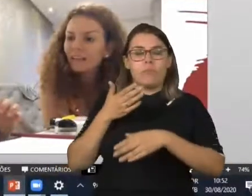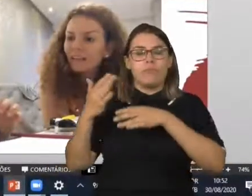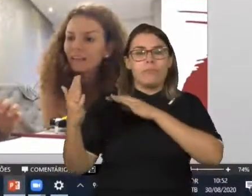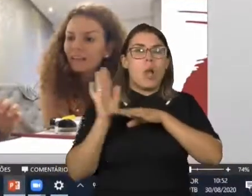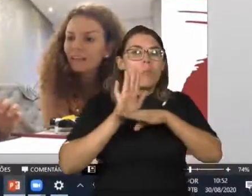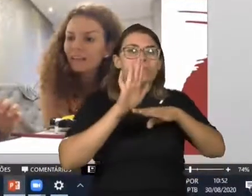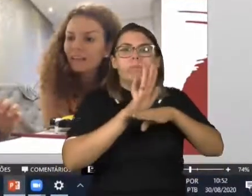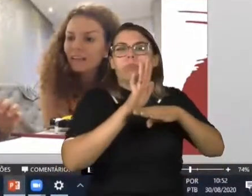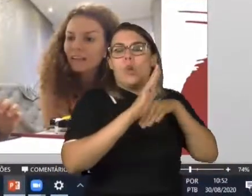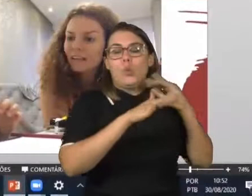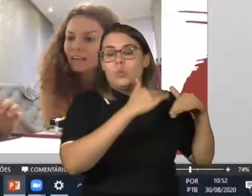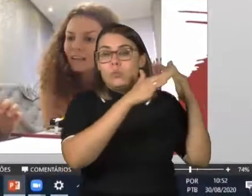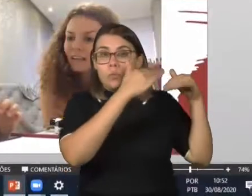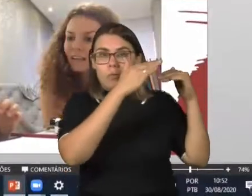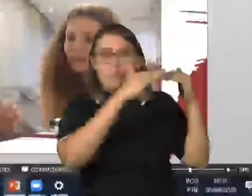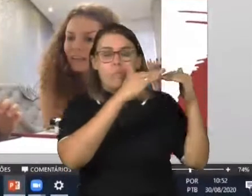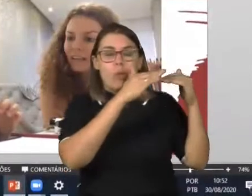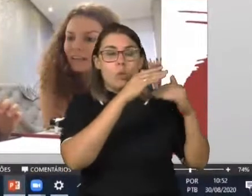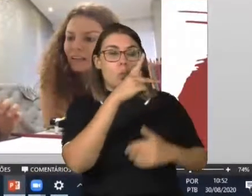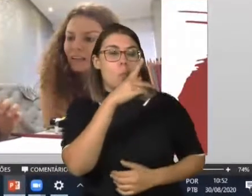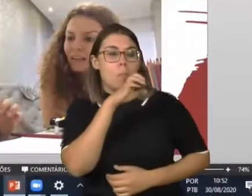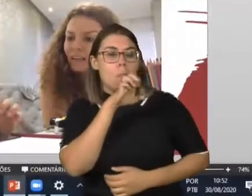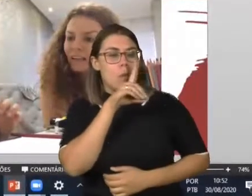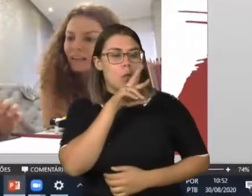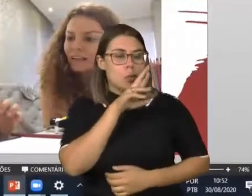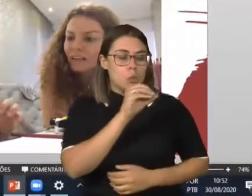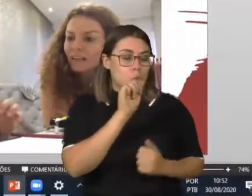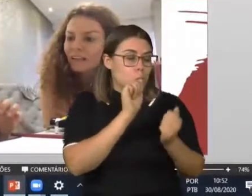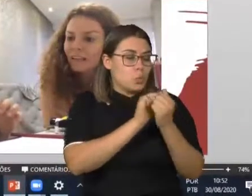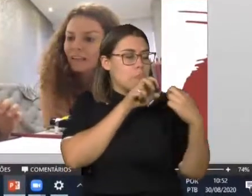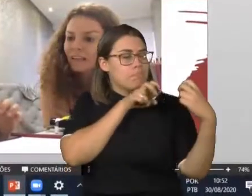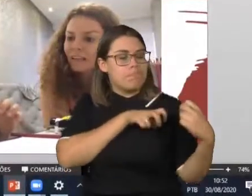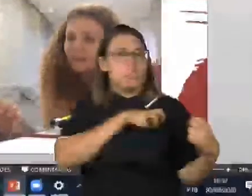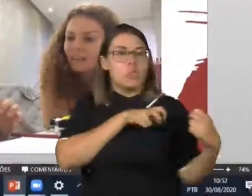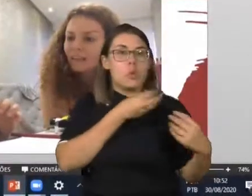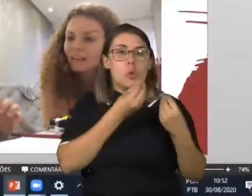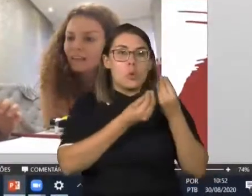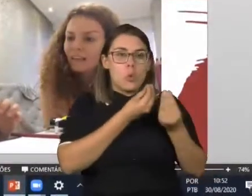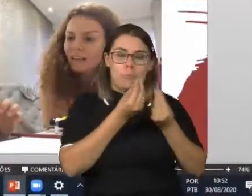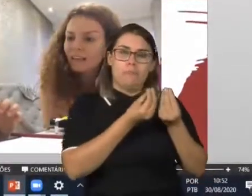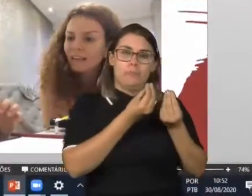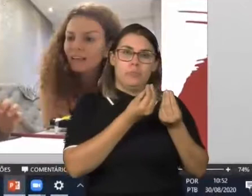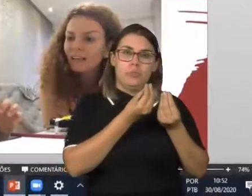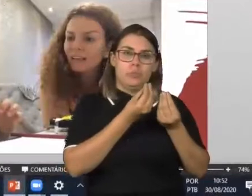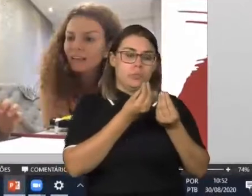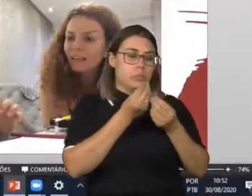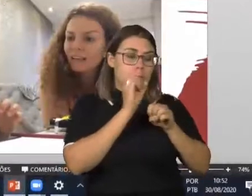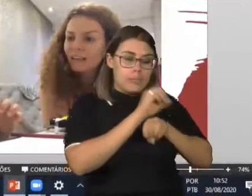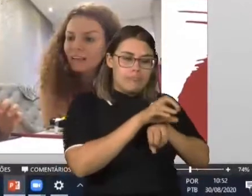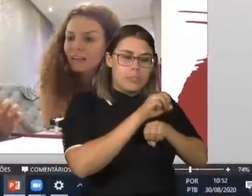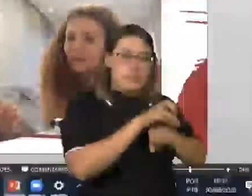do Pedro nessa sua trajetória junto comigo, com intervenções a partir do referencial